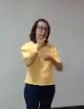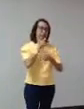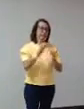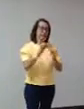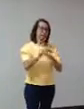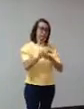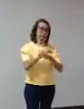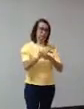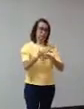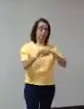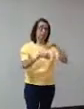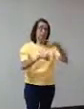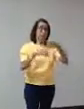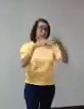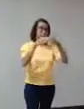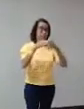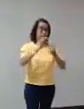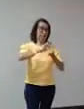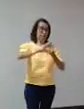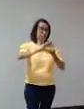para poder pedir recurso no exterior.